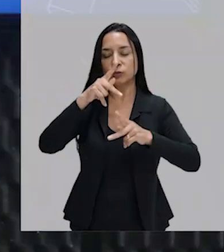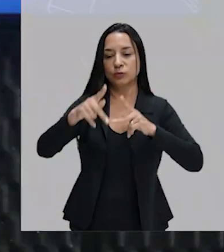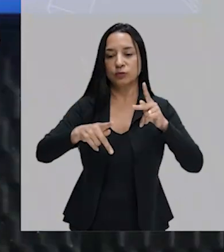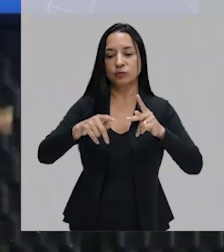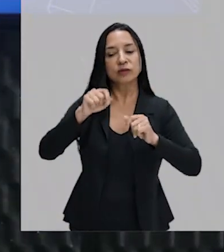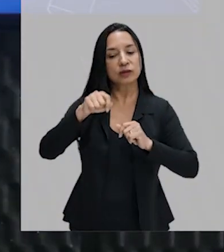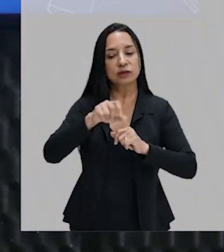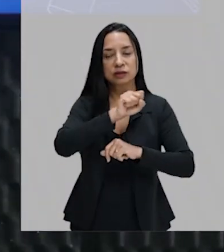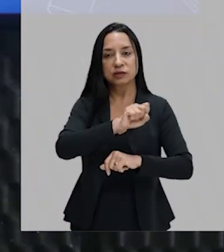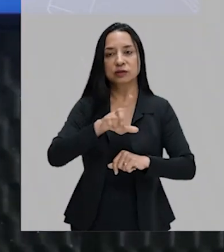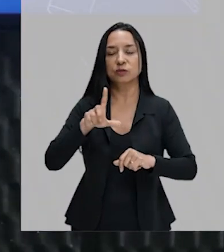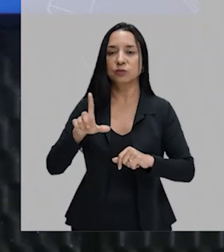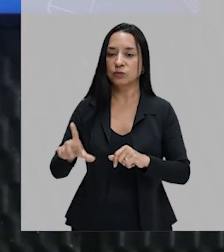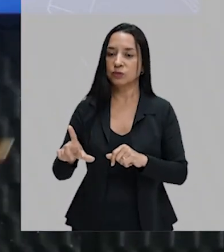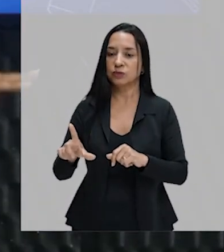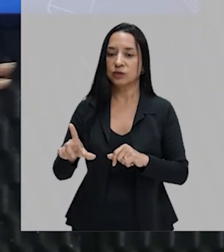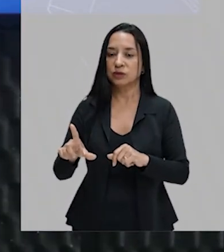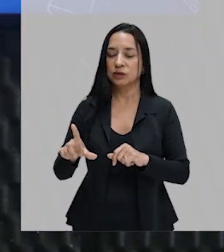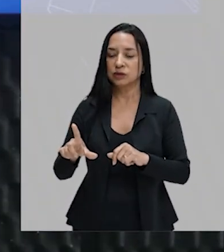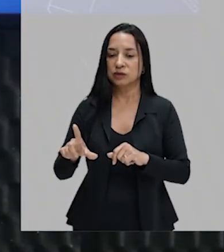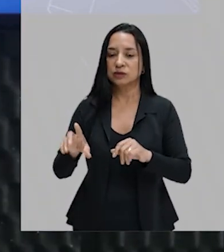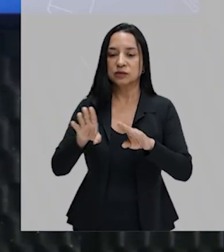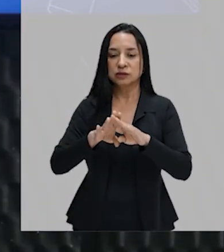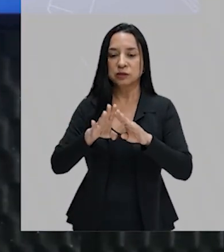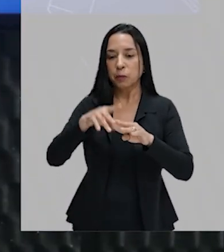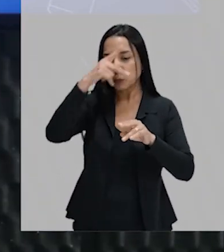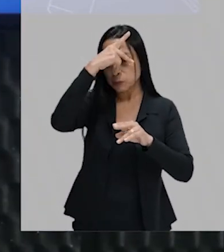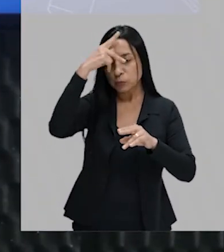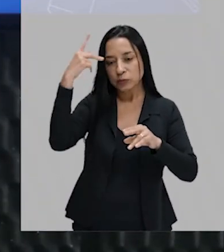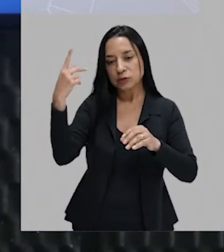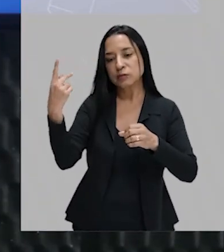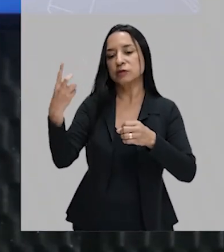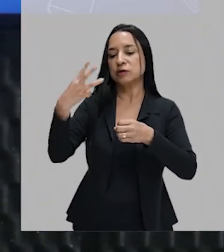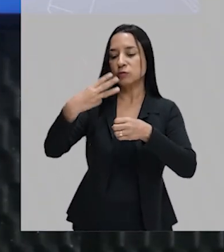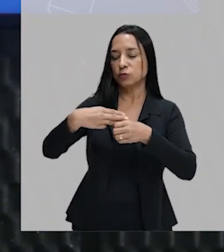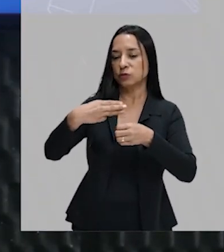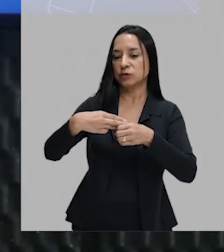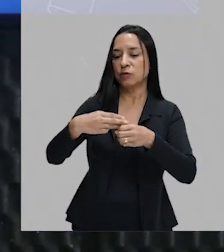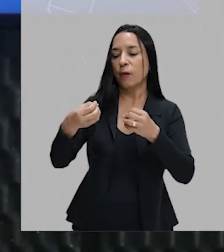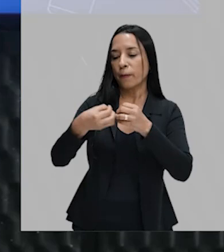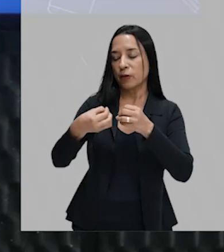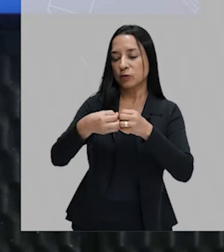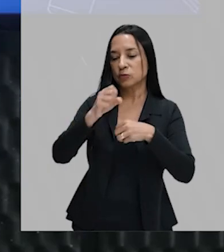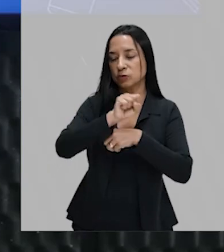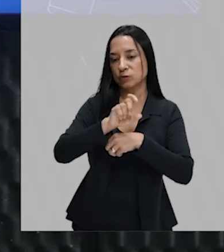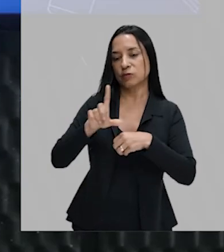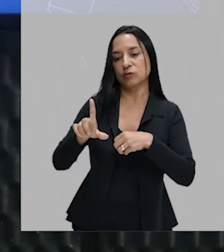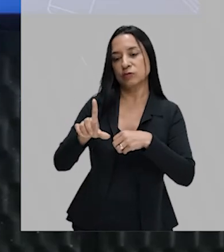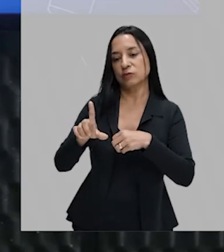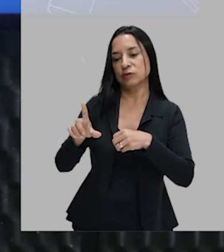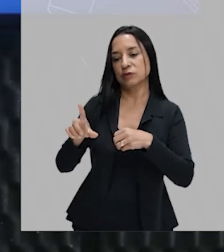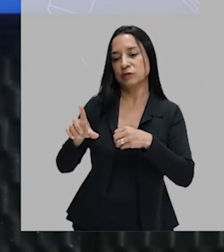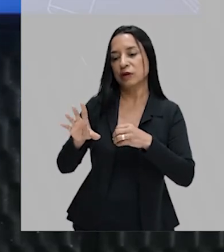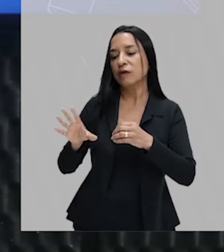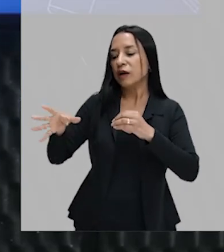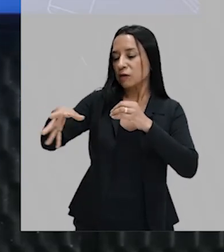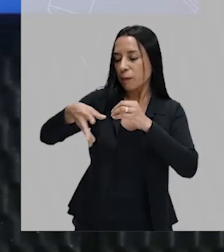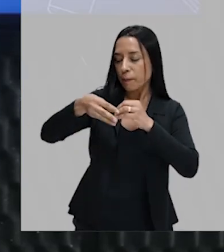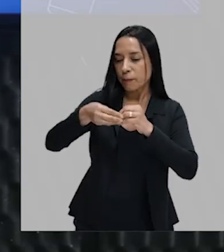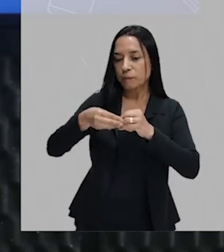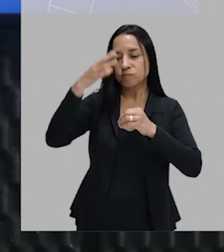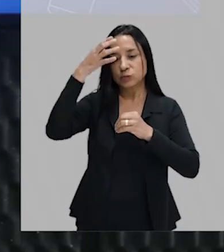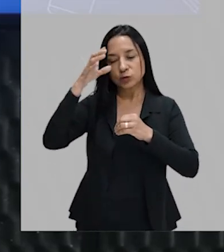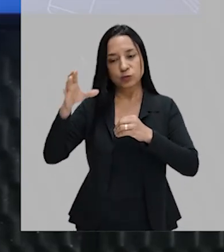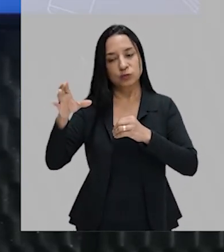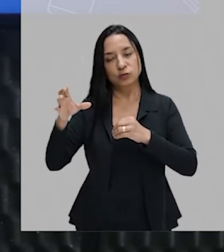Luís, de São José de Ibomar, da Raposa, dos municípios aqui próximos, todas elas fazem parte da cultura. As